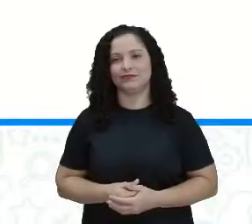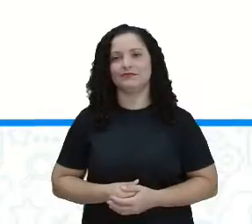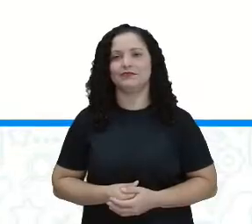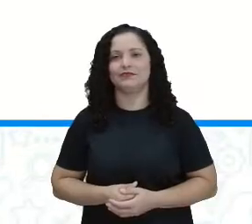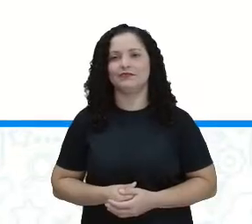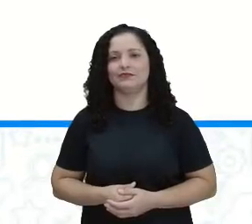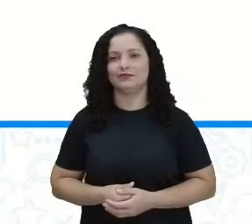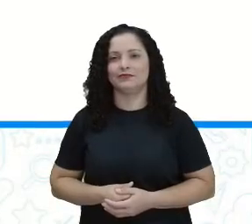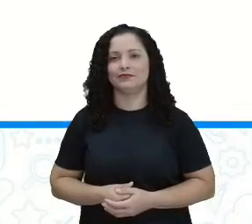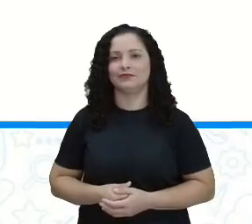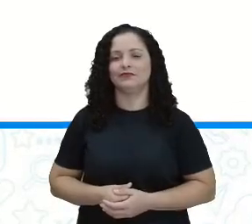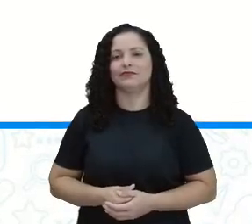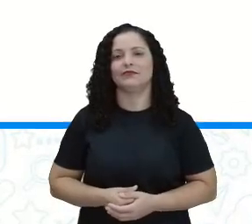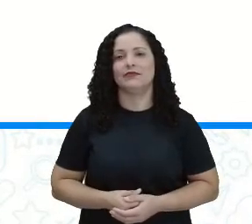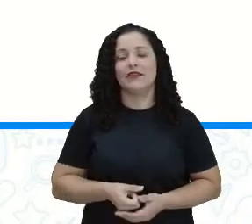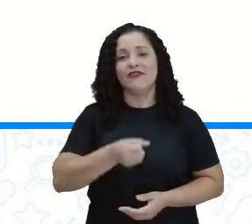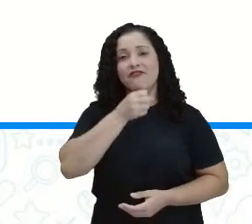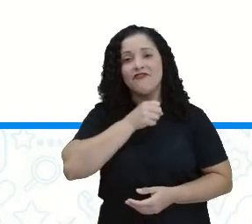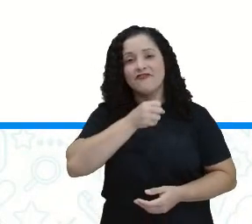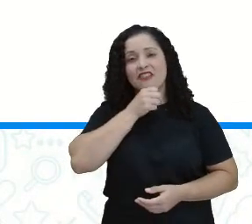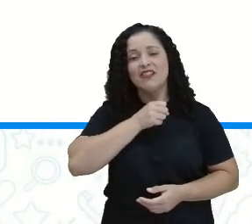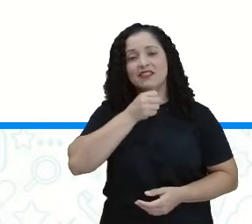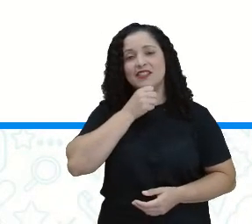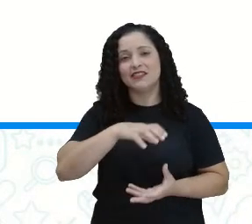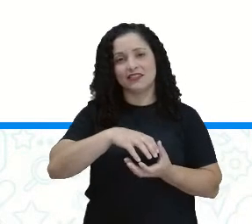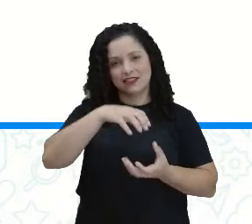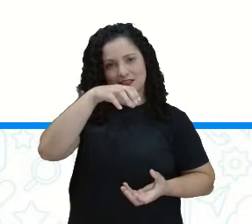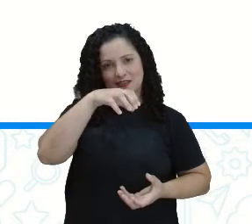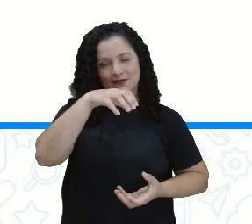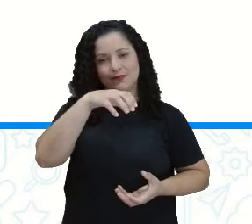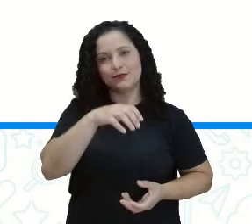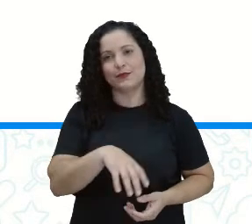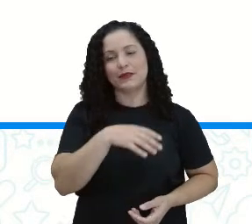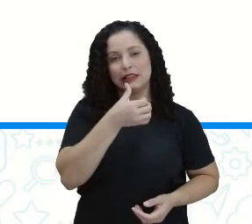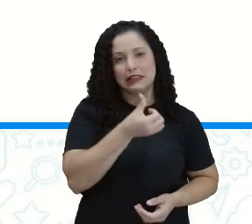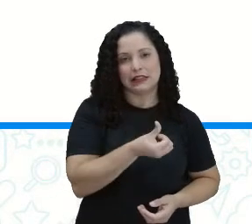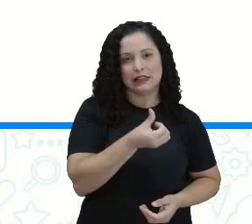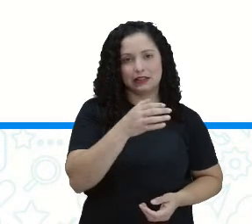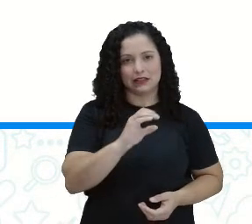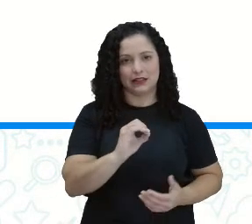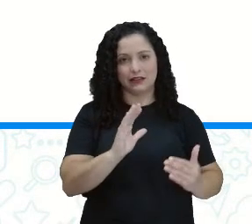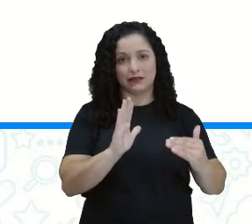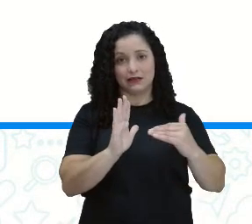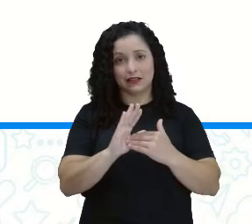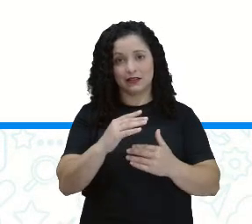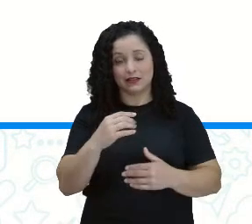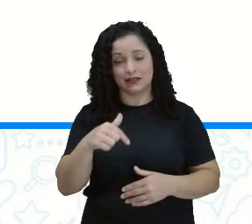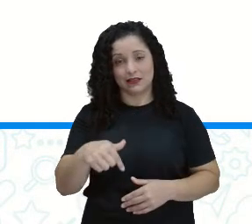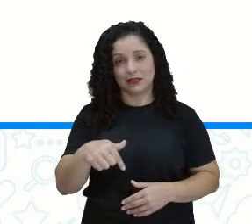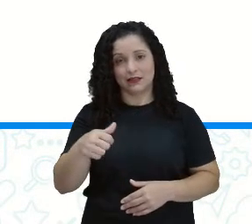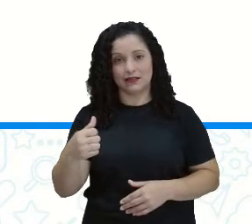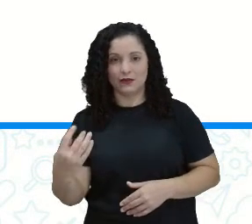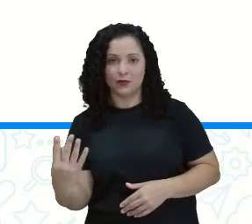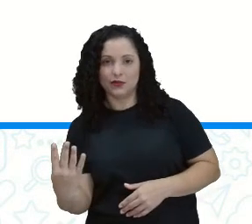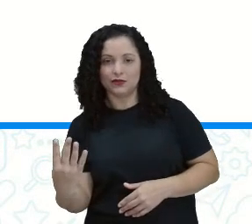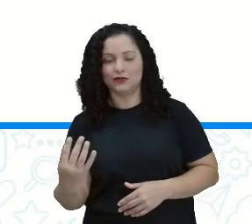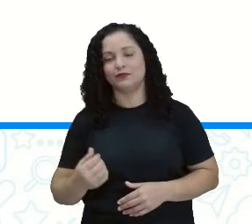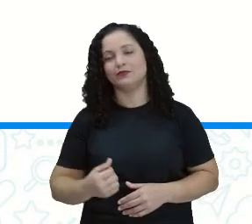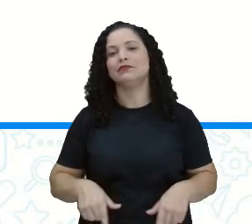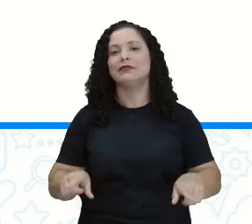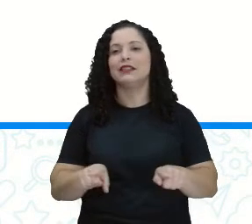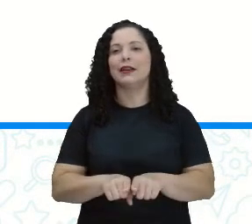A velhice. 60 aos 74 anos. E também chamamos de